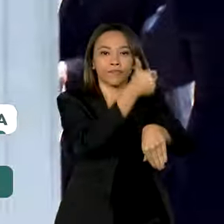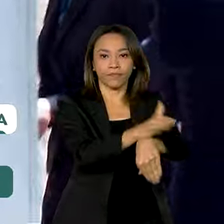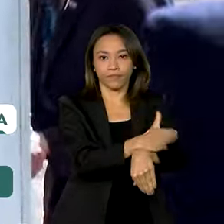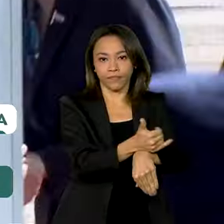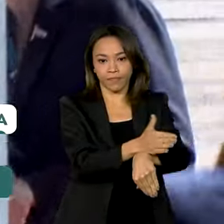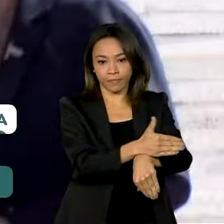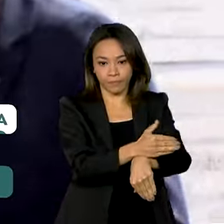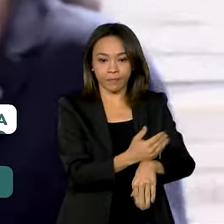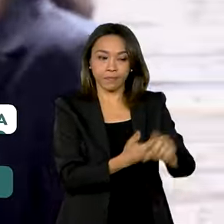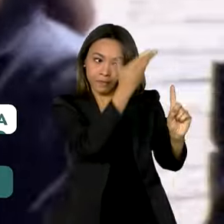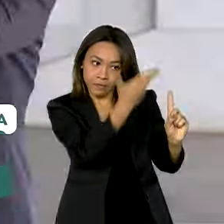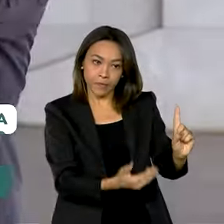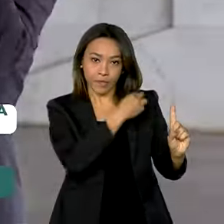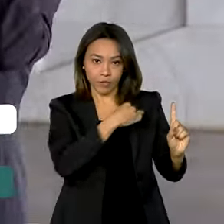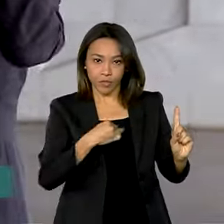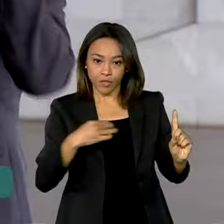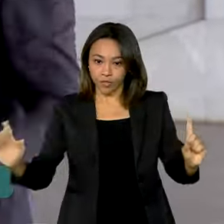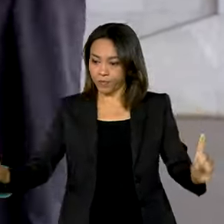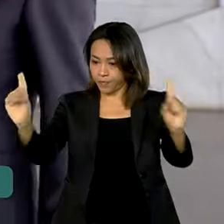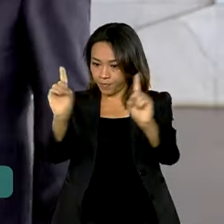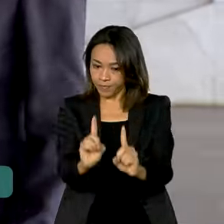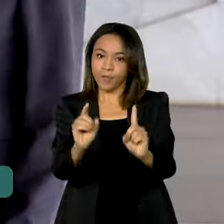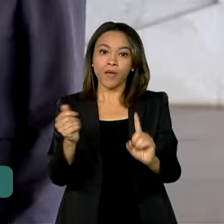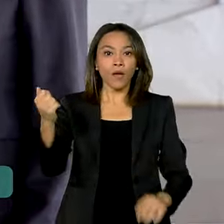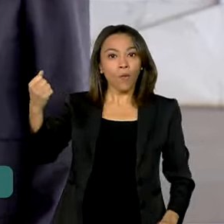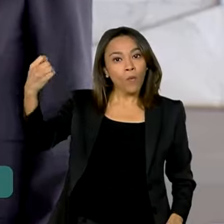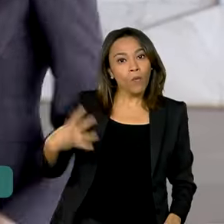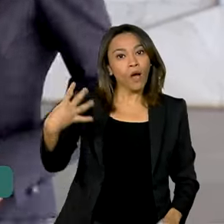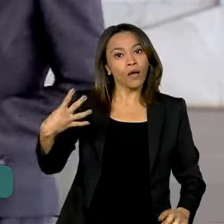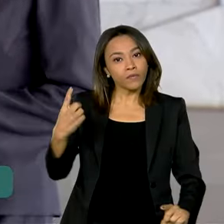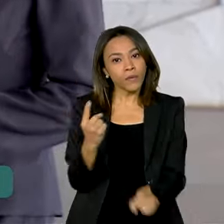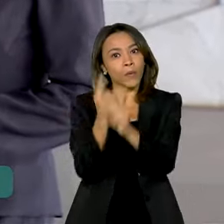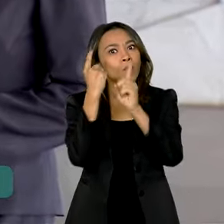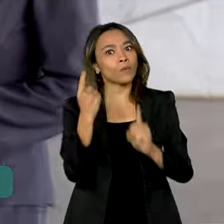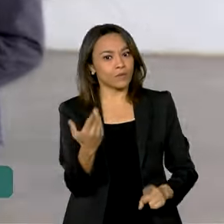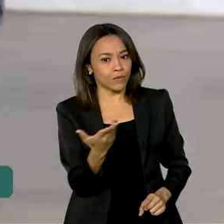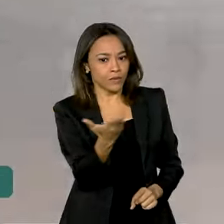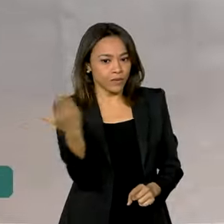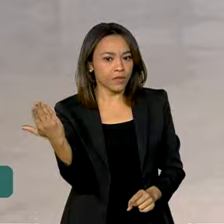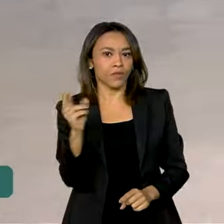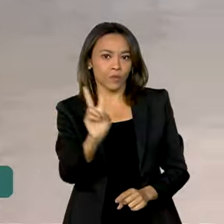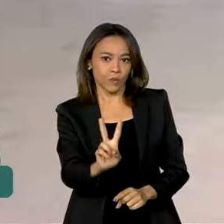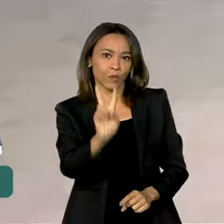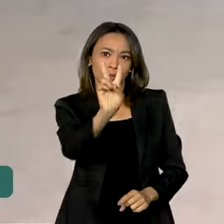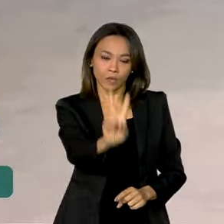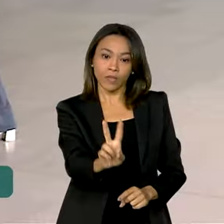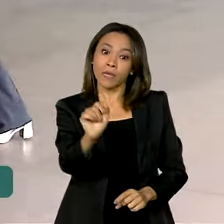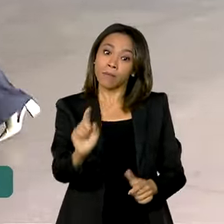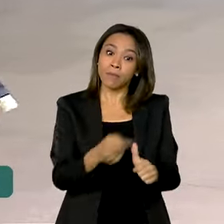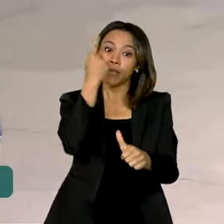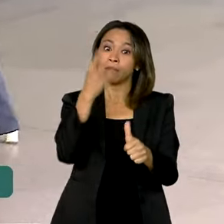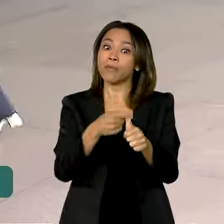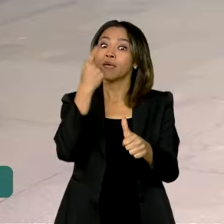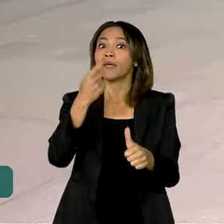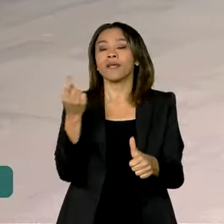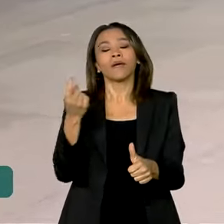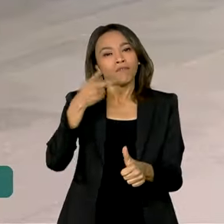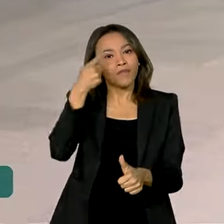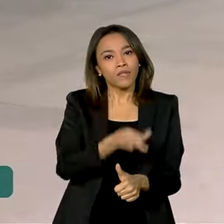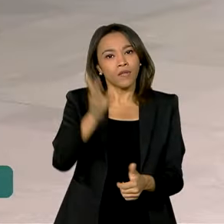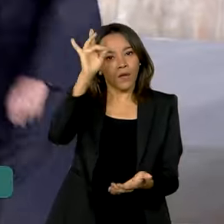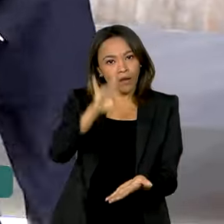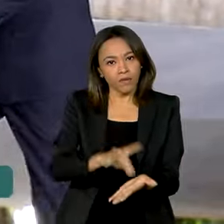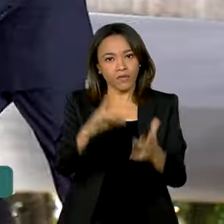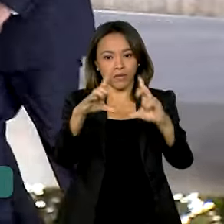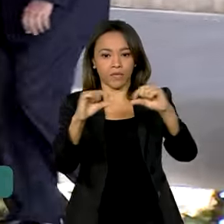das Relações Exteriores, Mauro Vieira. Este é o quarto encontro dos dois chanceleres e a primeira visita oficial da ministra argentina à